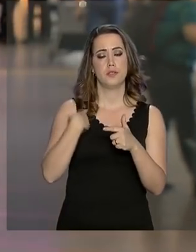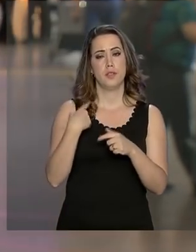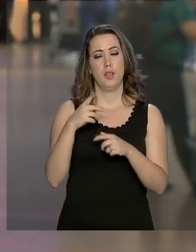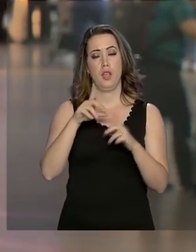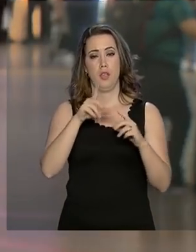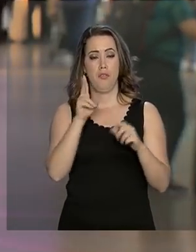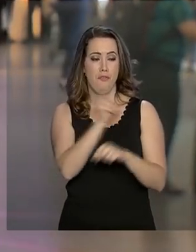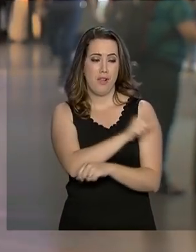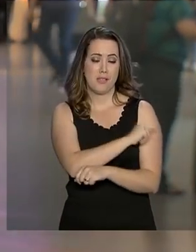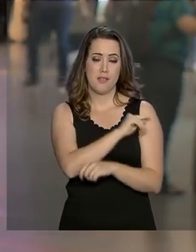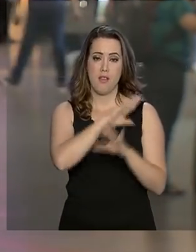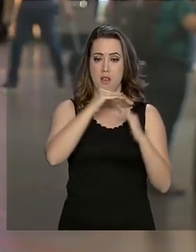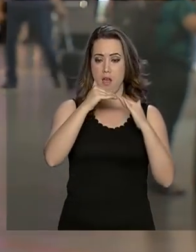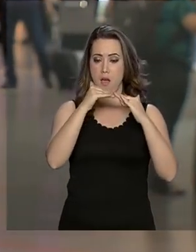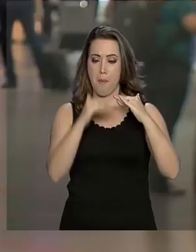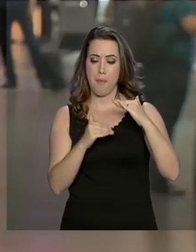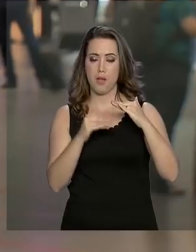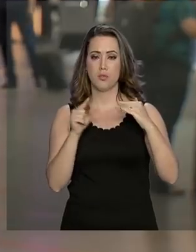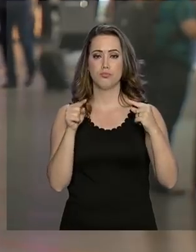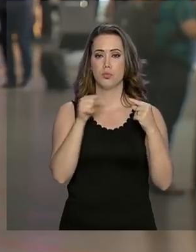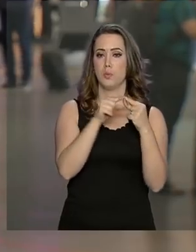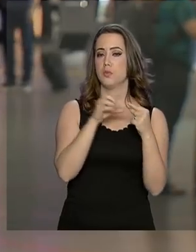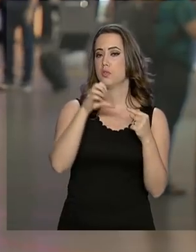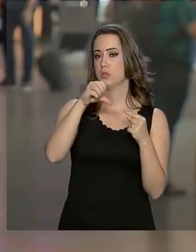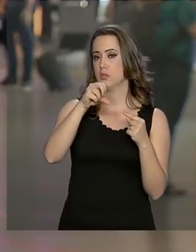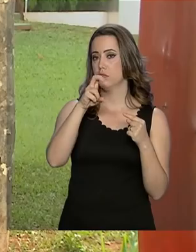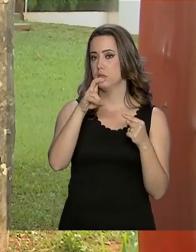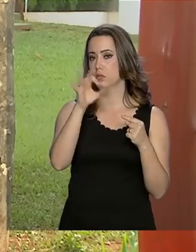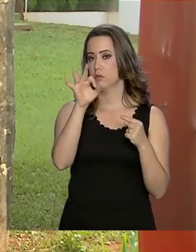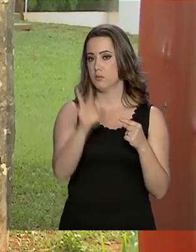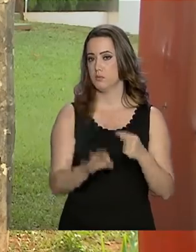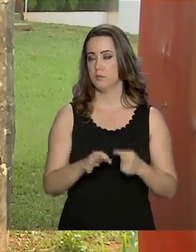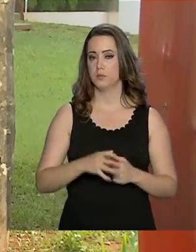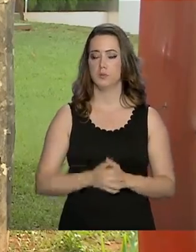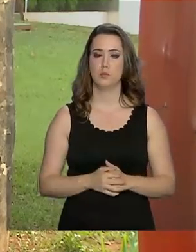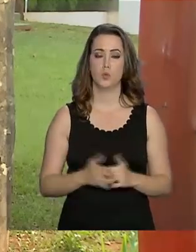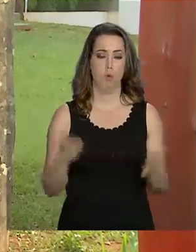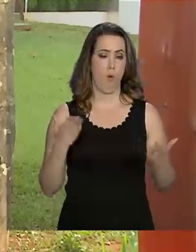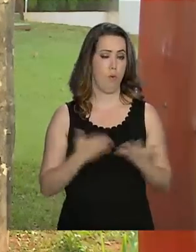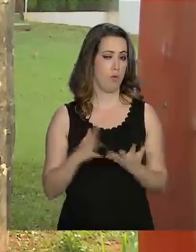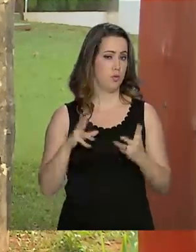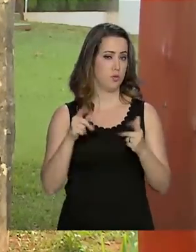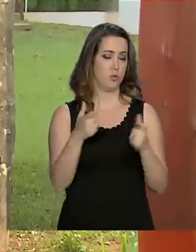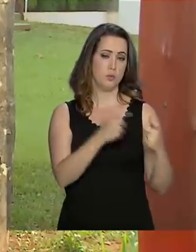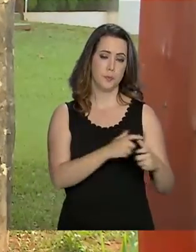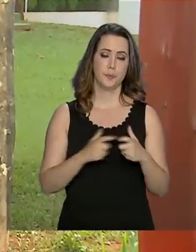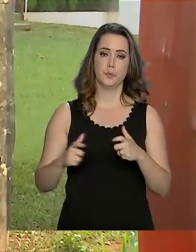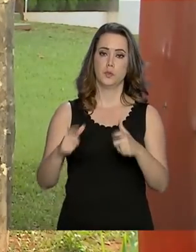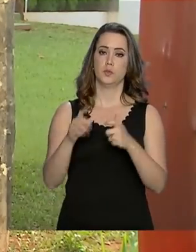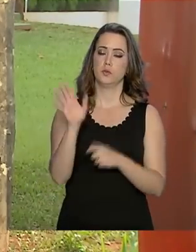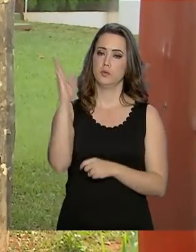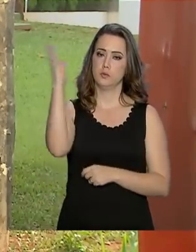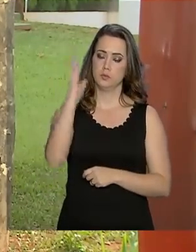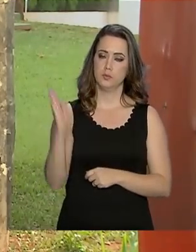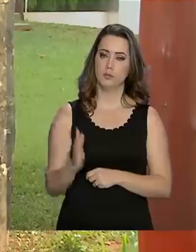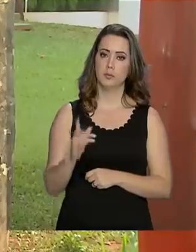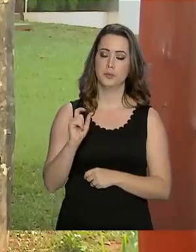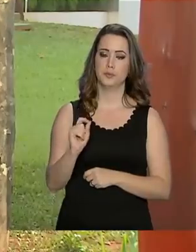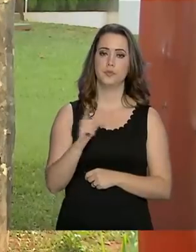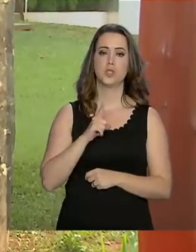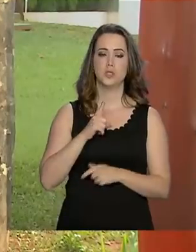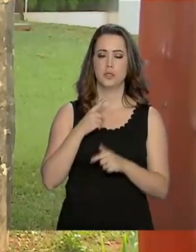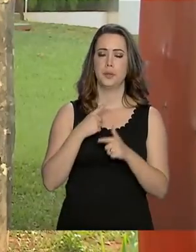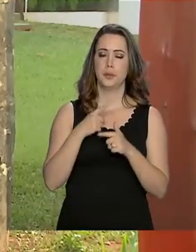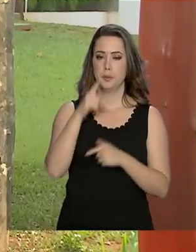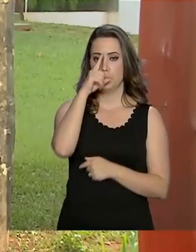coberturas abaixo da meta de 95%. Hoje, praticamente todas as regiões do Brasil têm